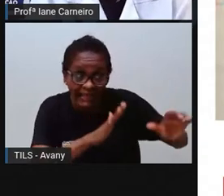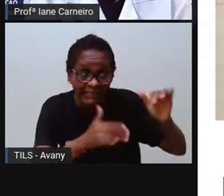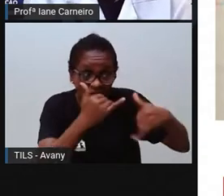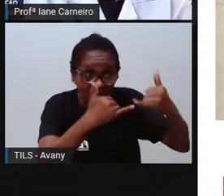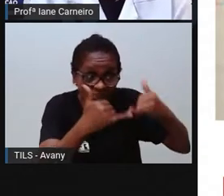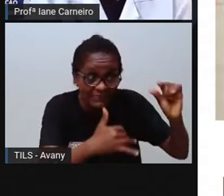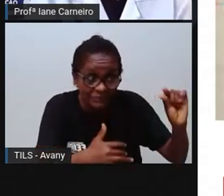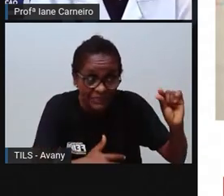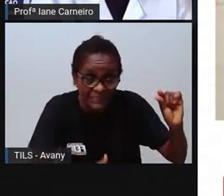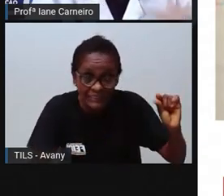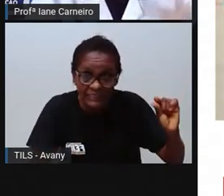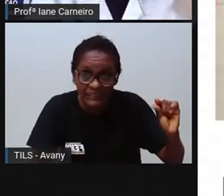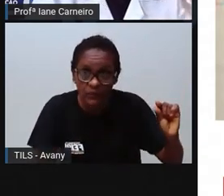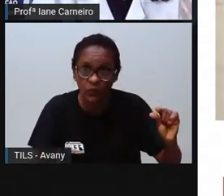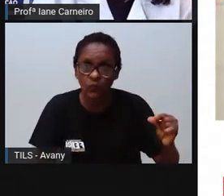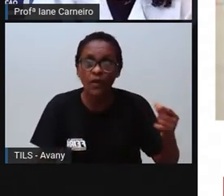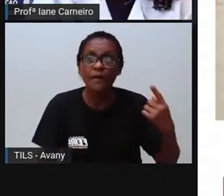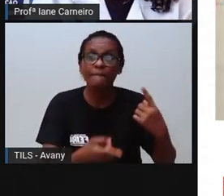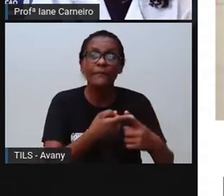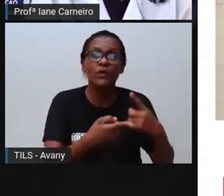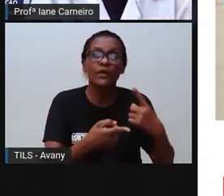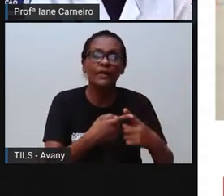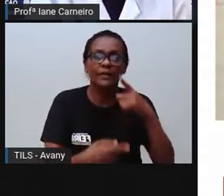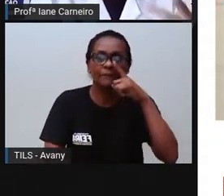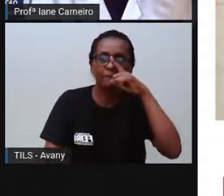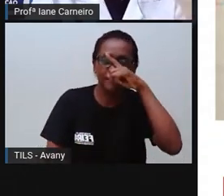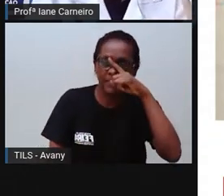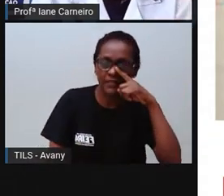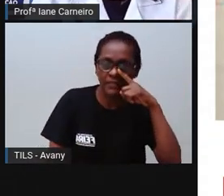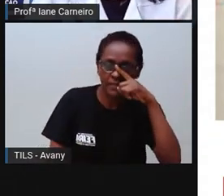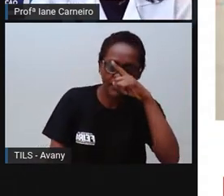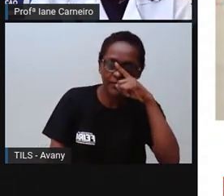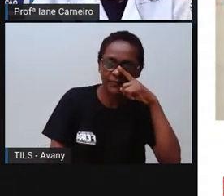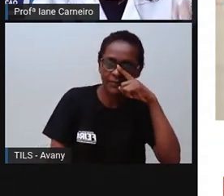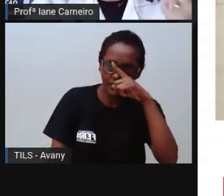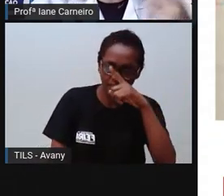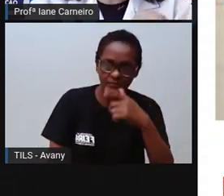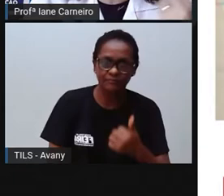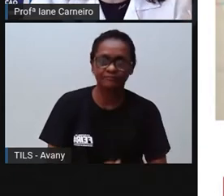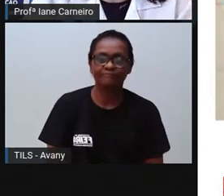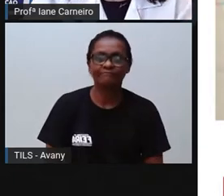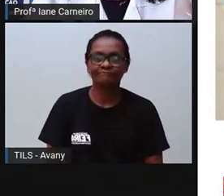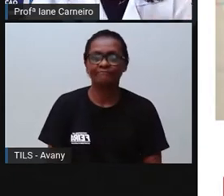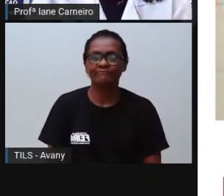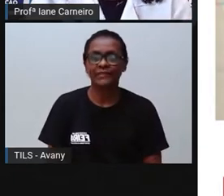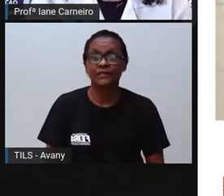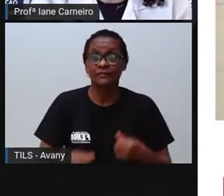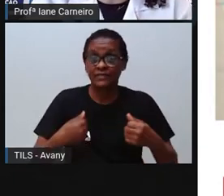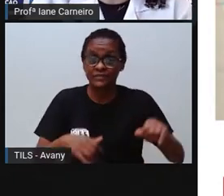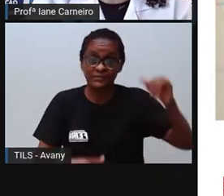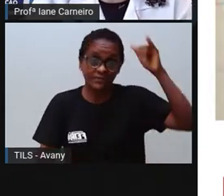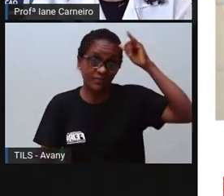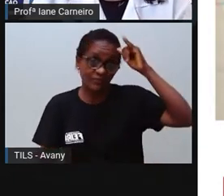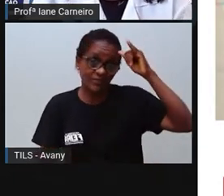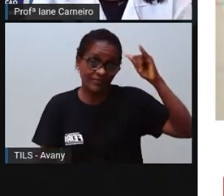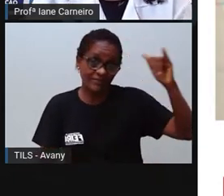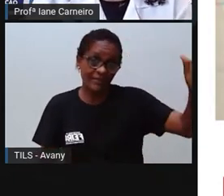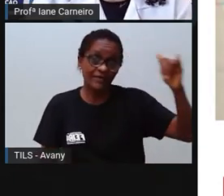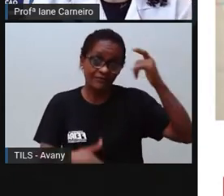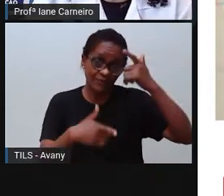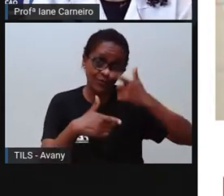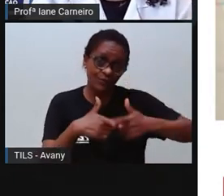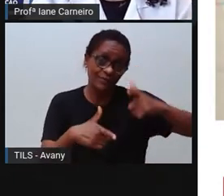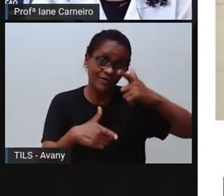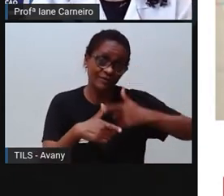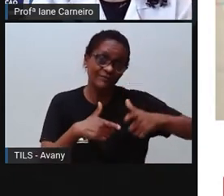bagunçada? Agora, né? Eles estão preocupados, né? E eles pensam também em evitar acidentes, né? Então, gente olha aqui